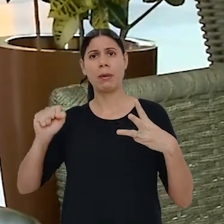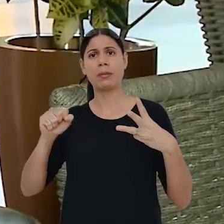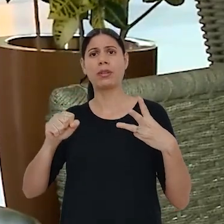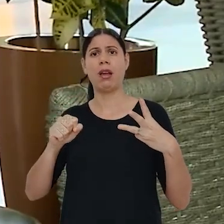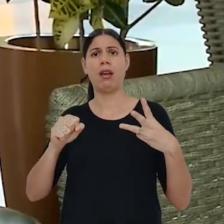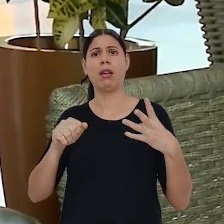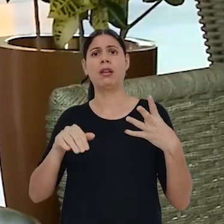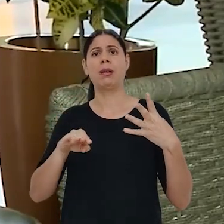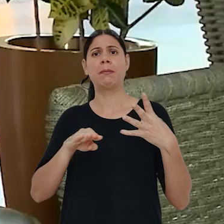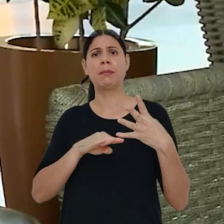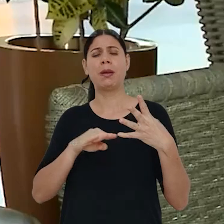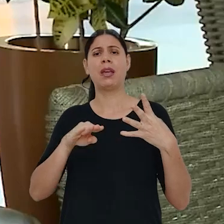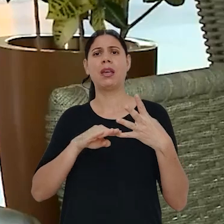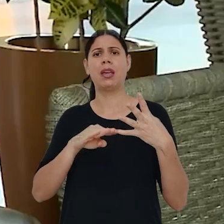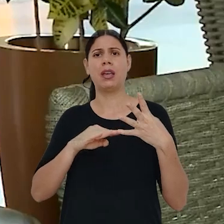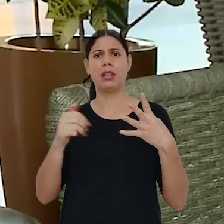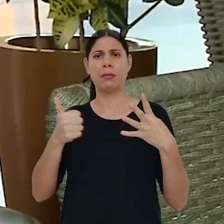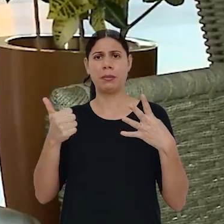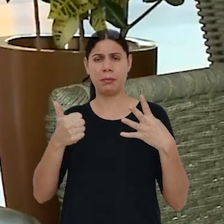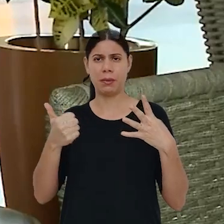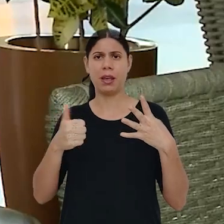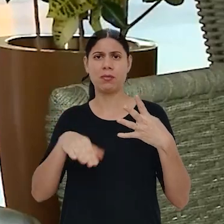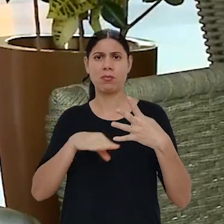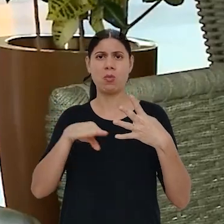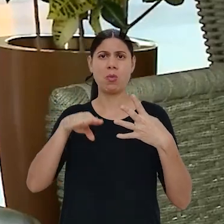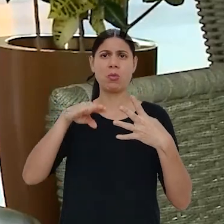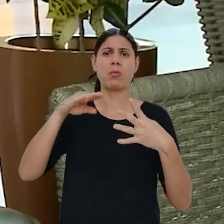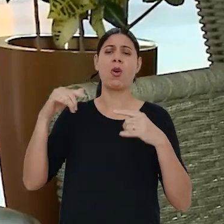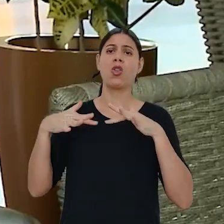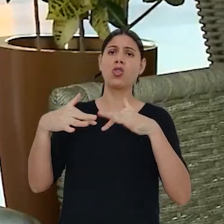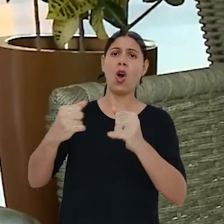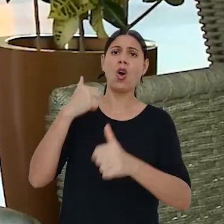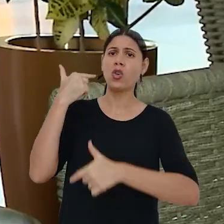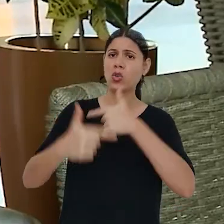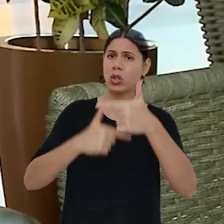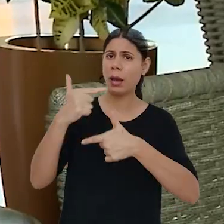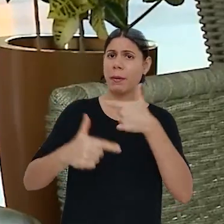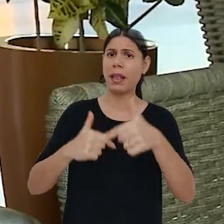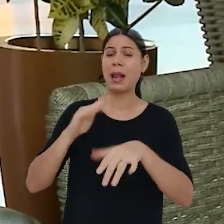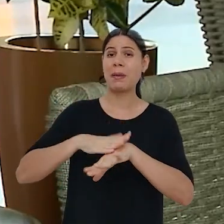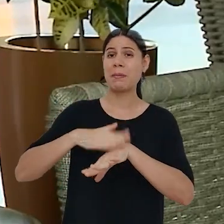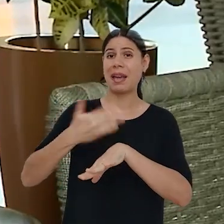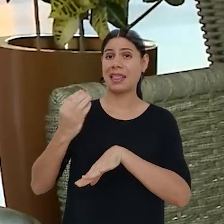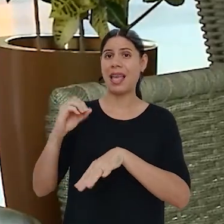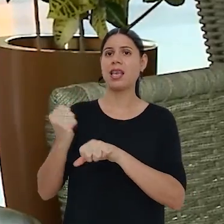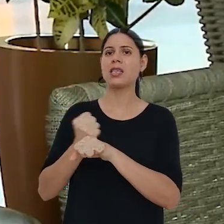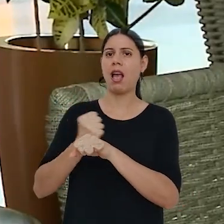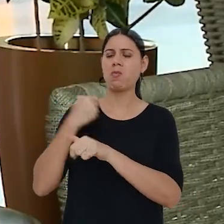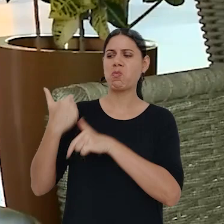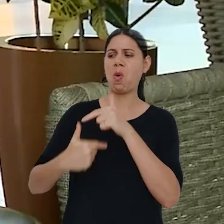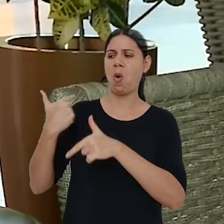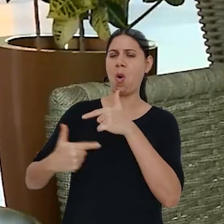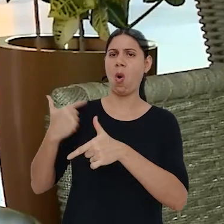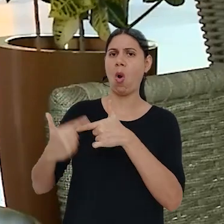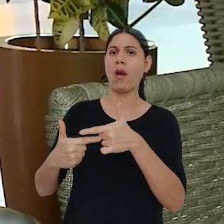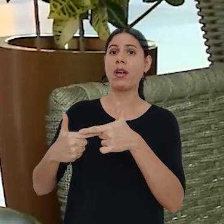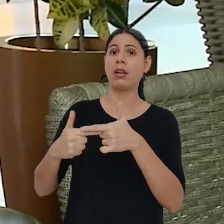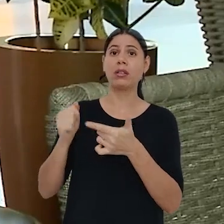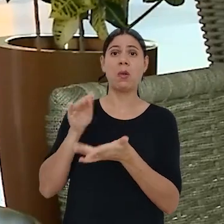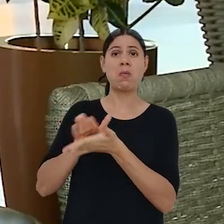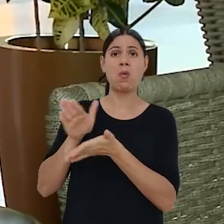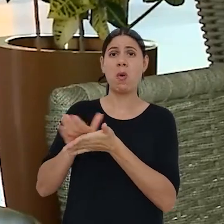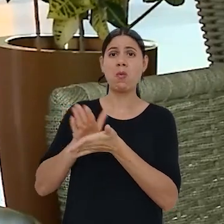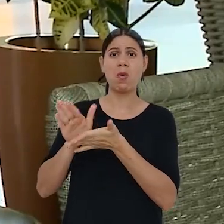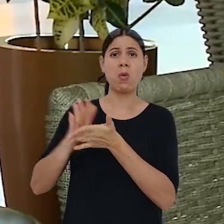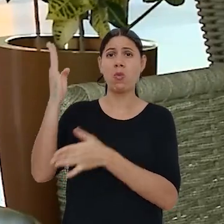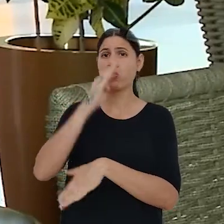de primeira ao tribunal guardião da Constituição. Então, todos trabalharam mais de 10 anos, repito. Então, é um custo para